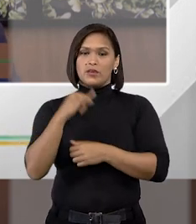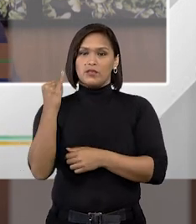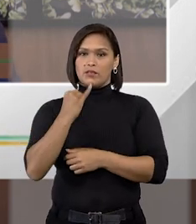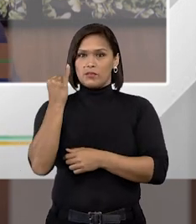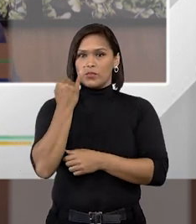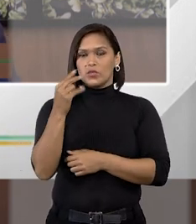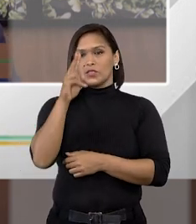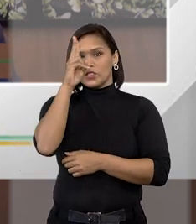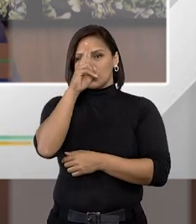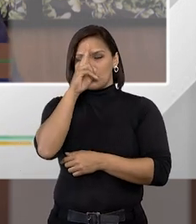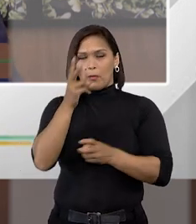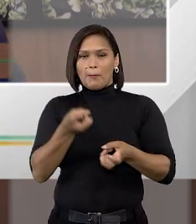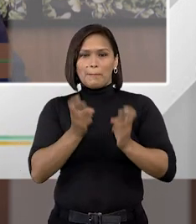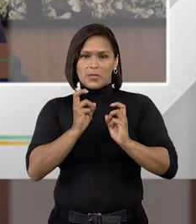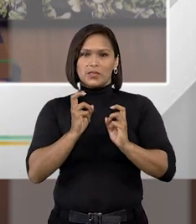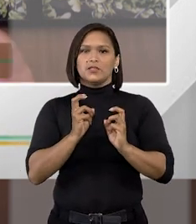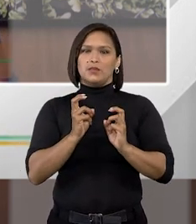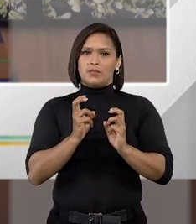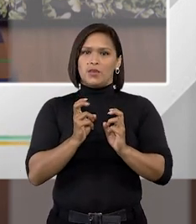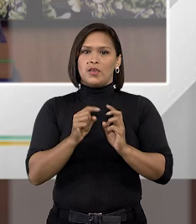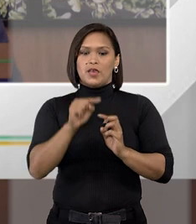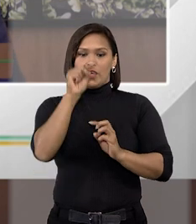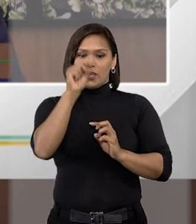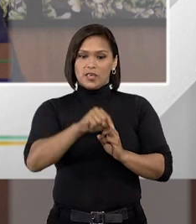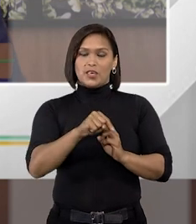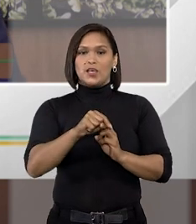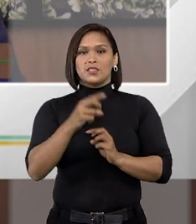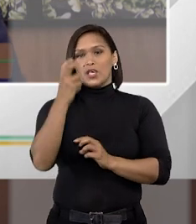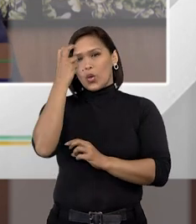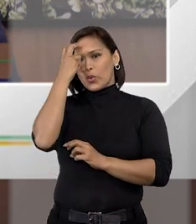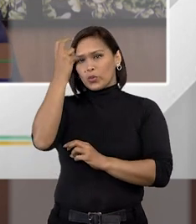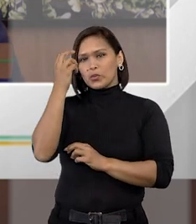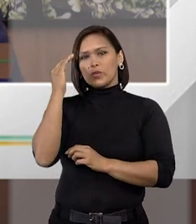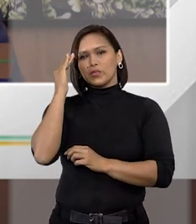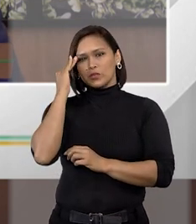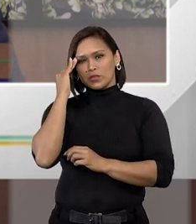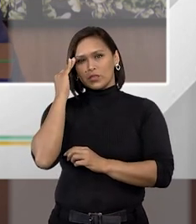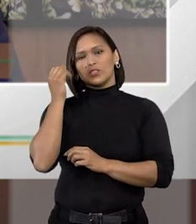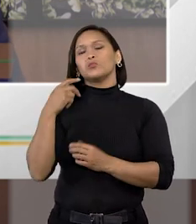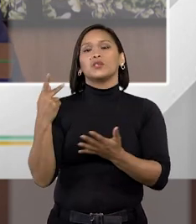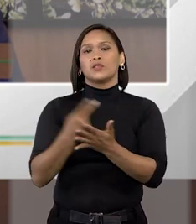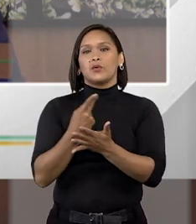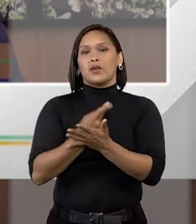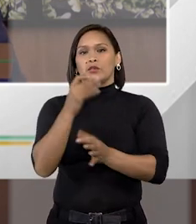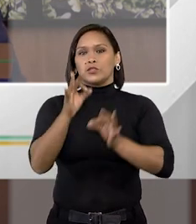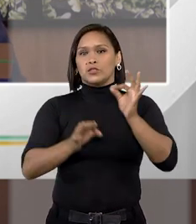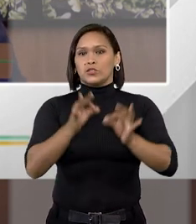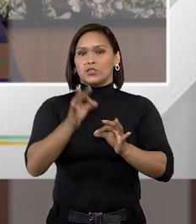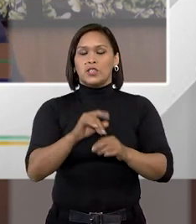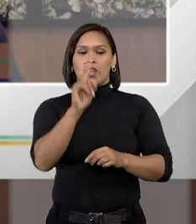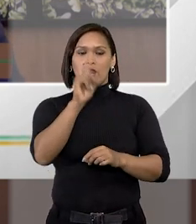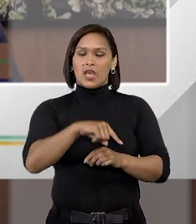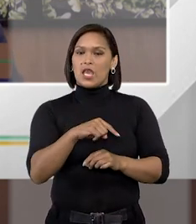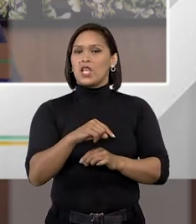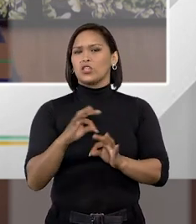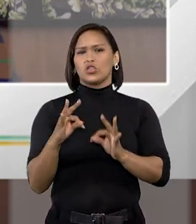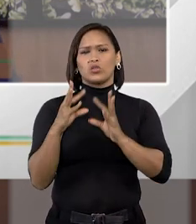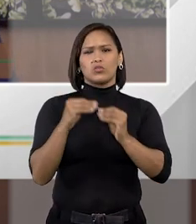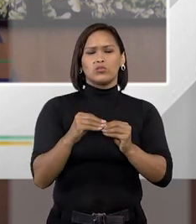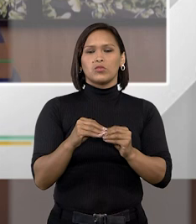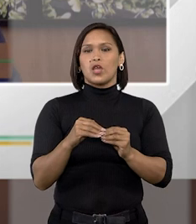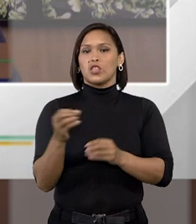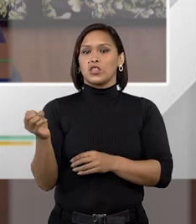importante a gente perceber que essa cultura do entendimento do erro judiciário ela é absolutamente